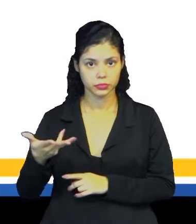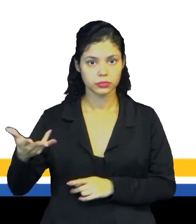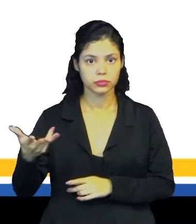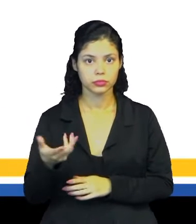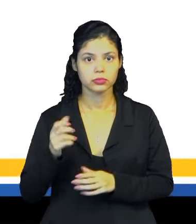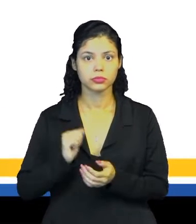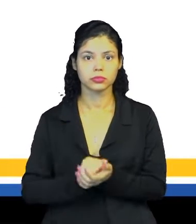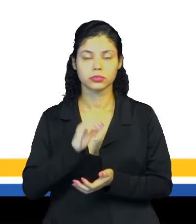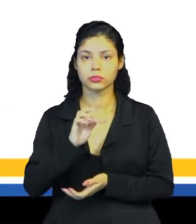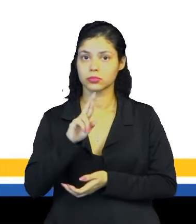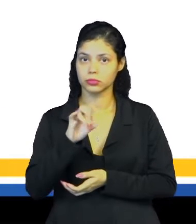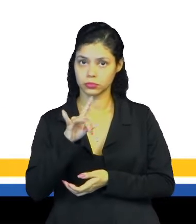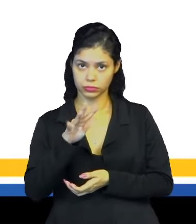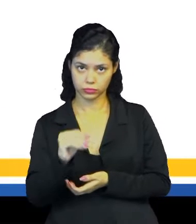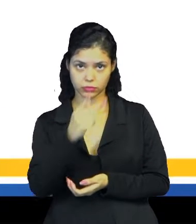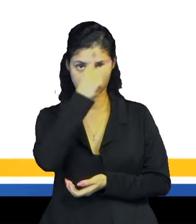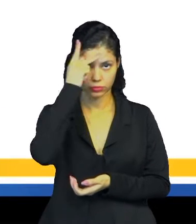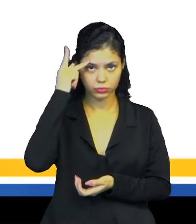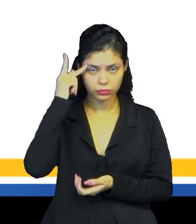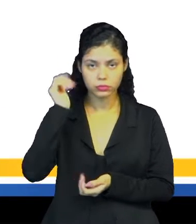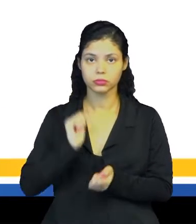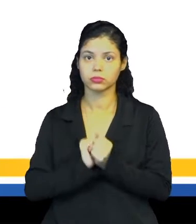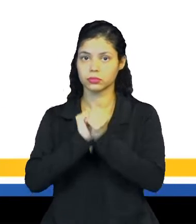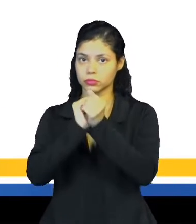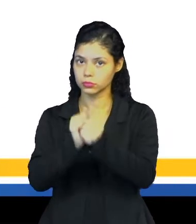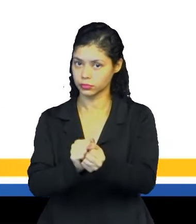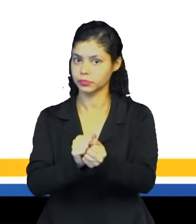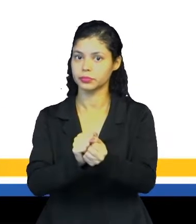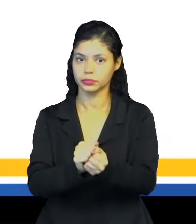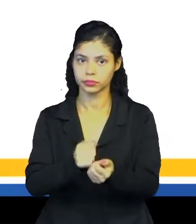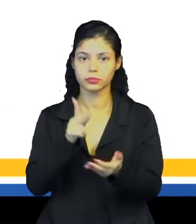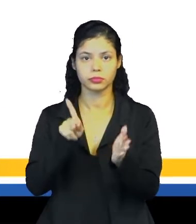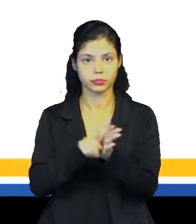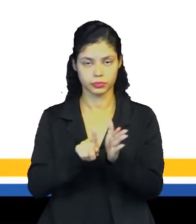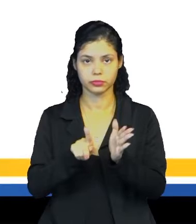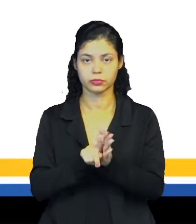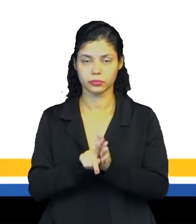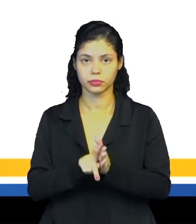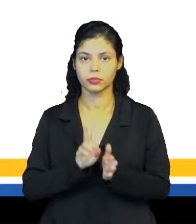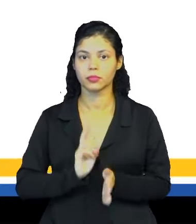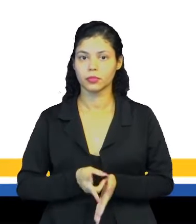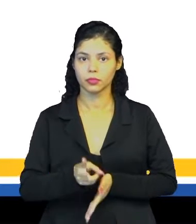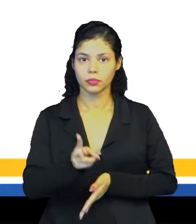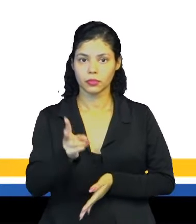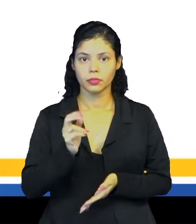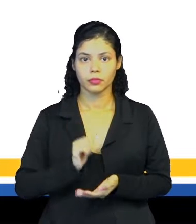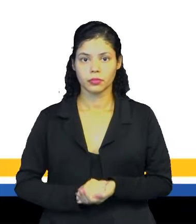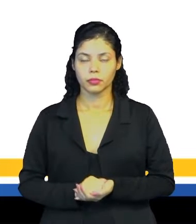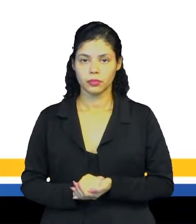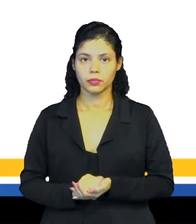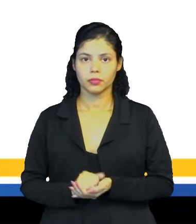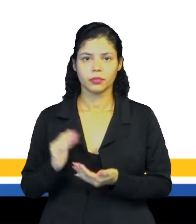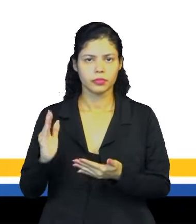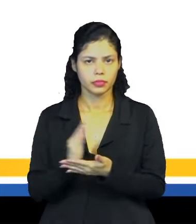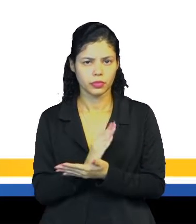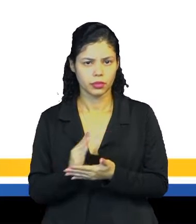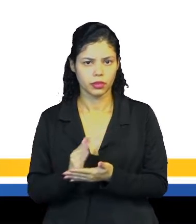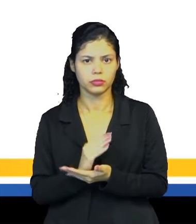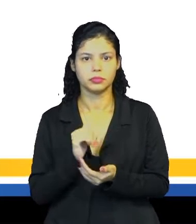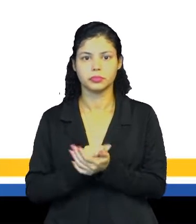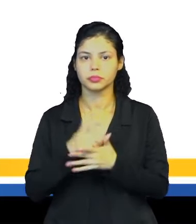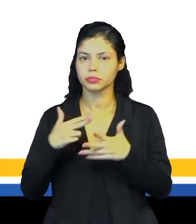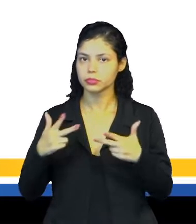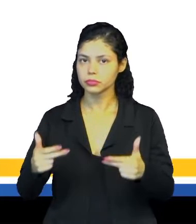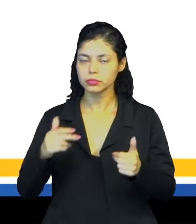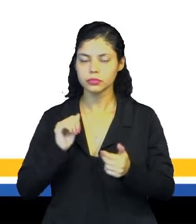colitivismo, ou seja, as pessoas juntas determinavam, né? Sobre algo ou